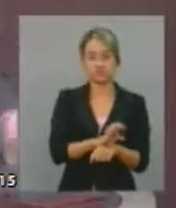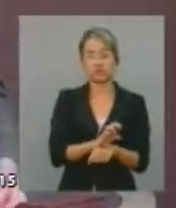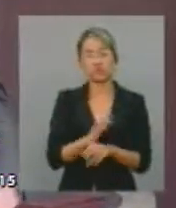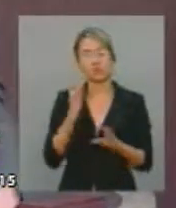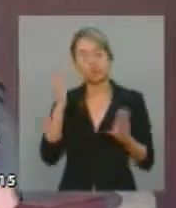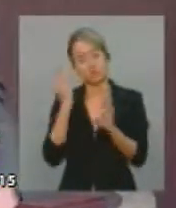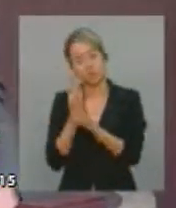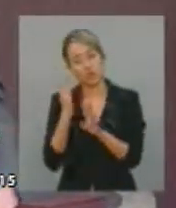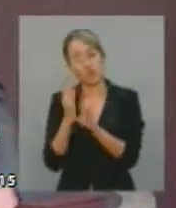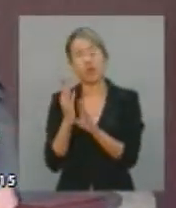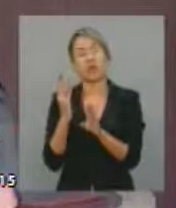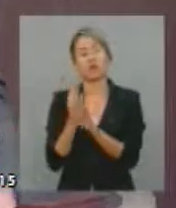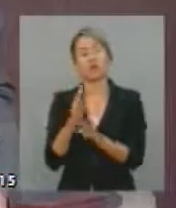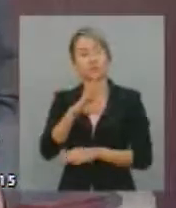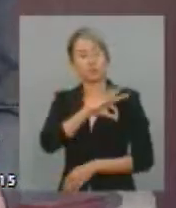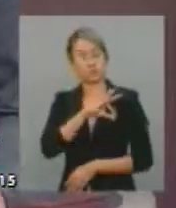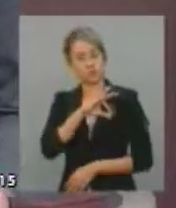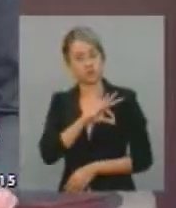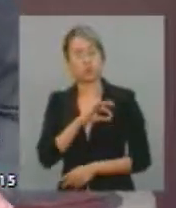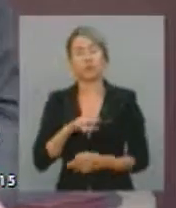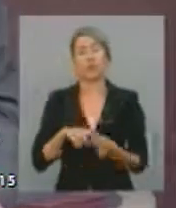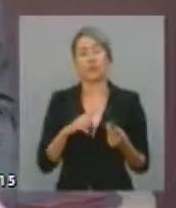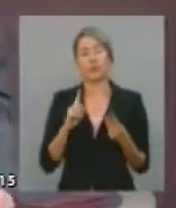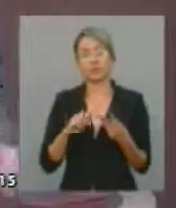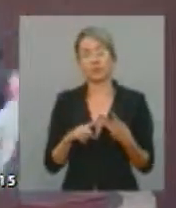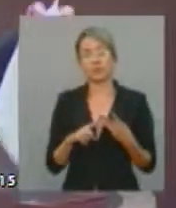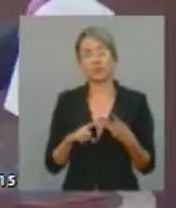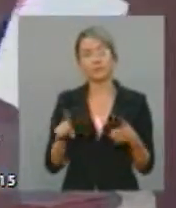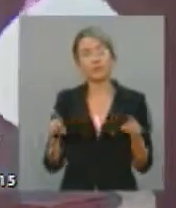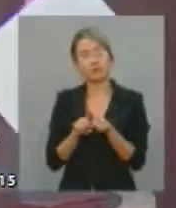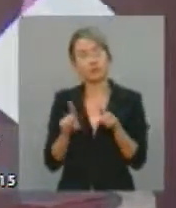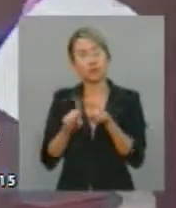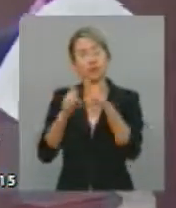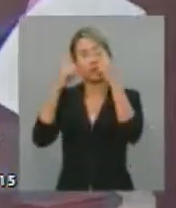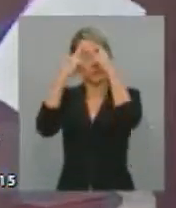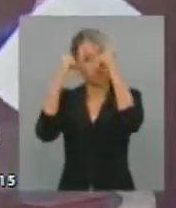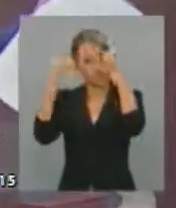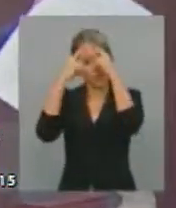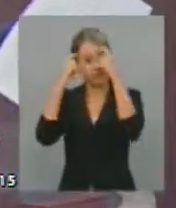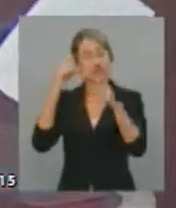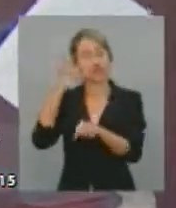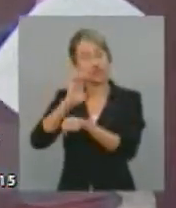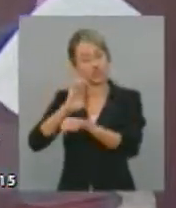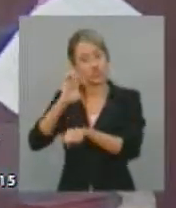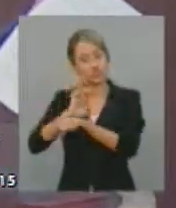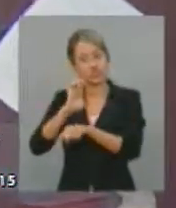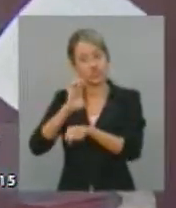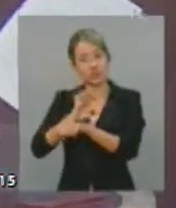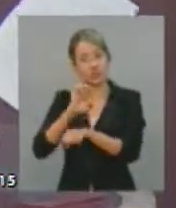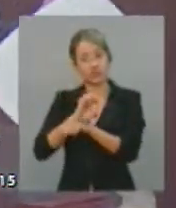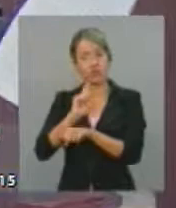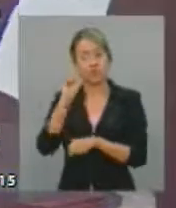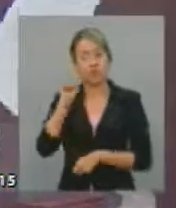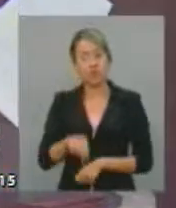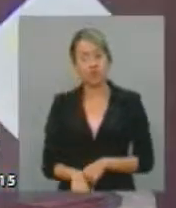agentes na força policial, e envolvendo a violência de Estado, por outro lado, nas unidades